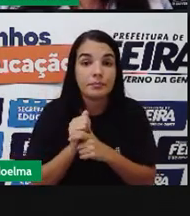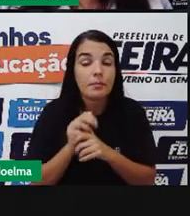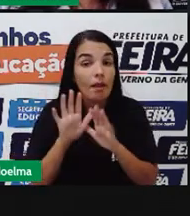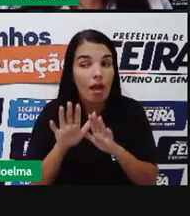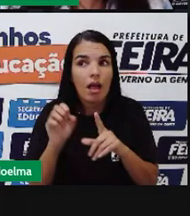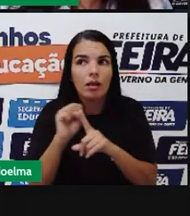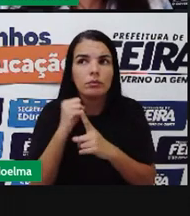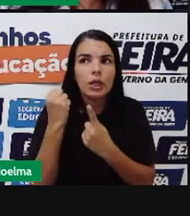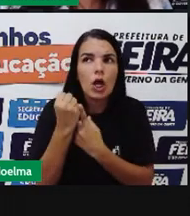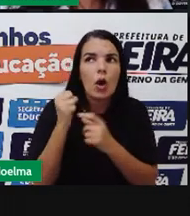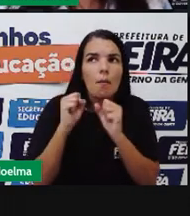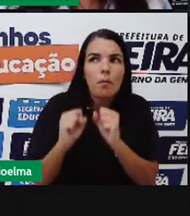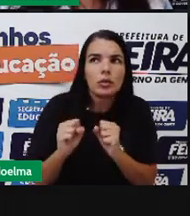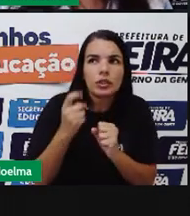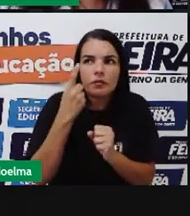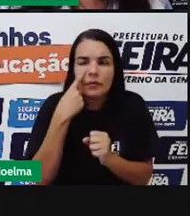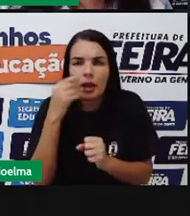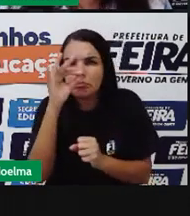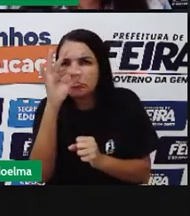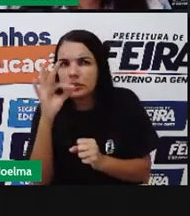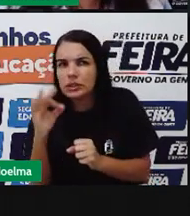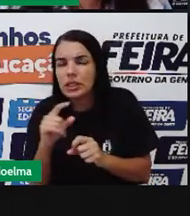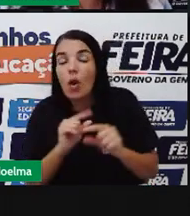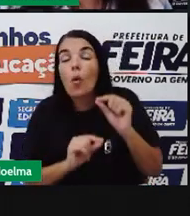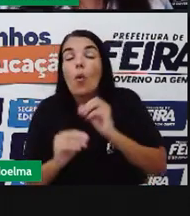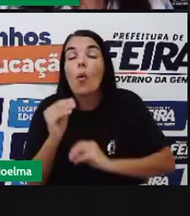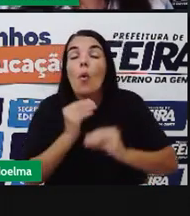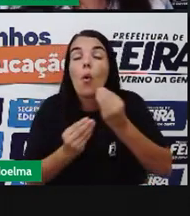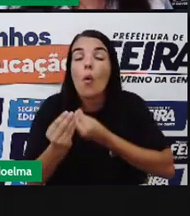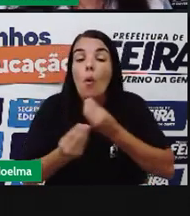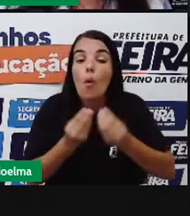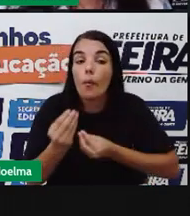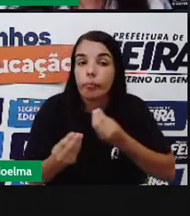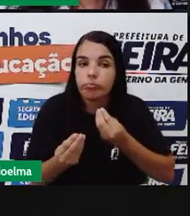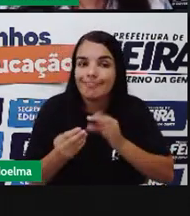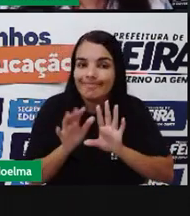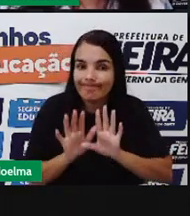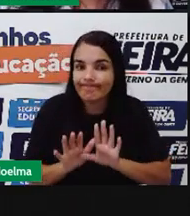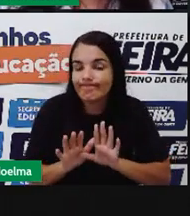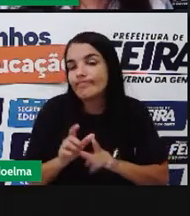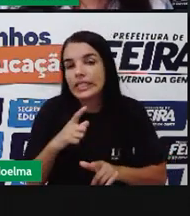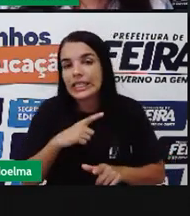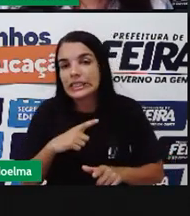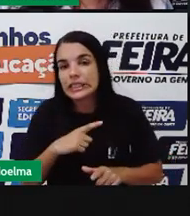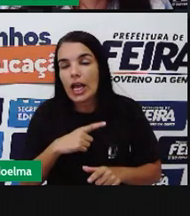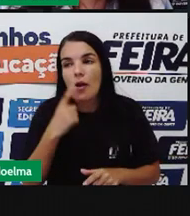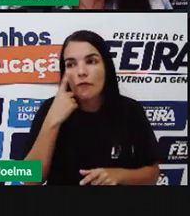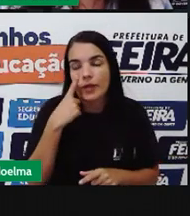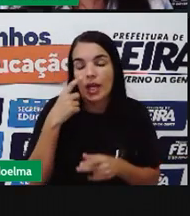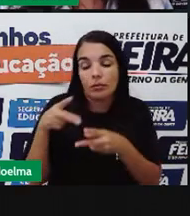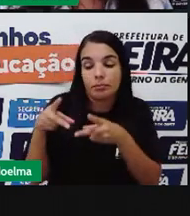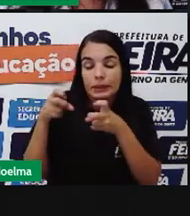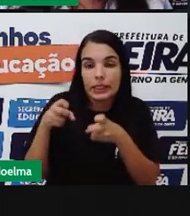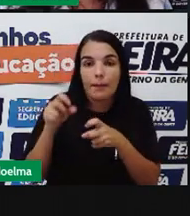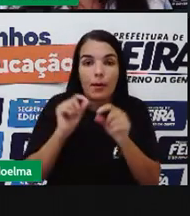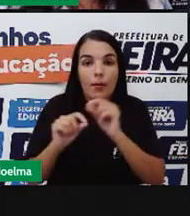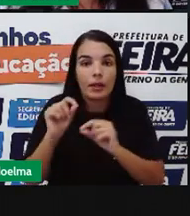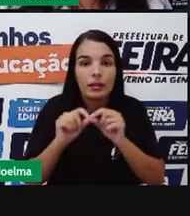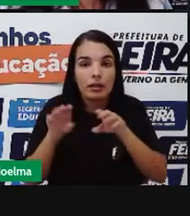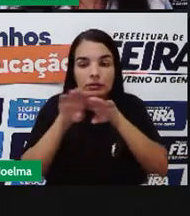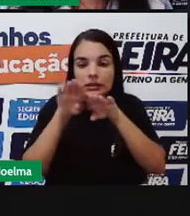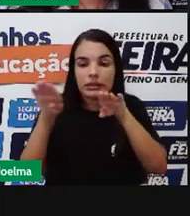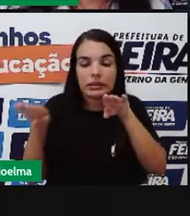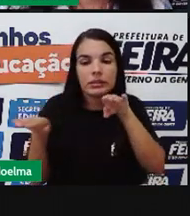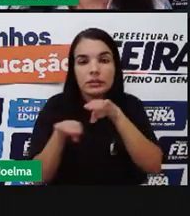renda As faixas de renda Não O salário Das pessoas Em que são consideradas As médias Dos mais